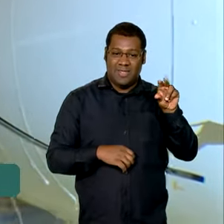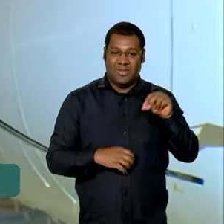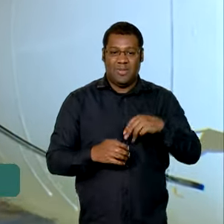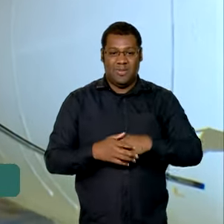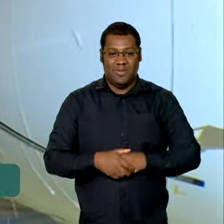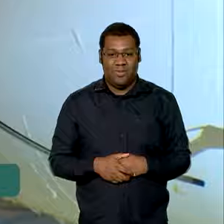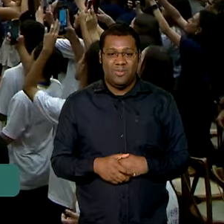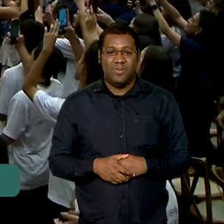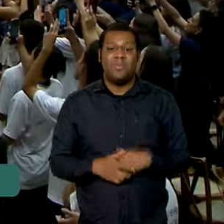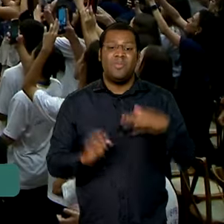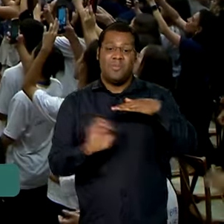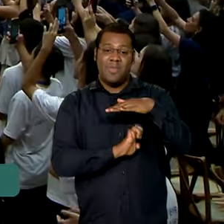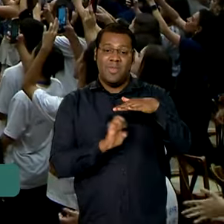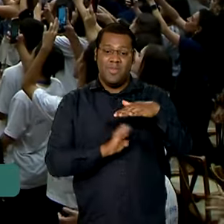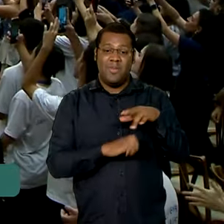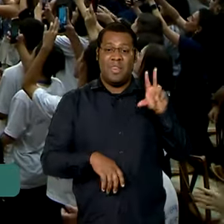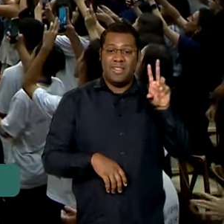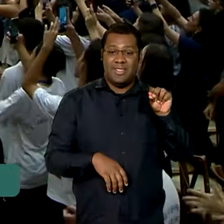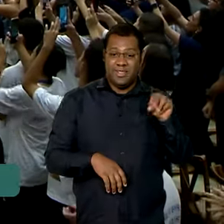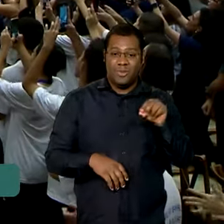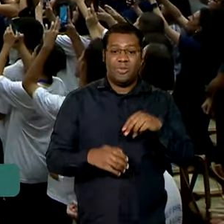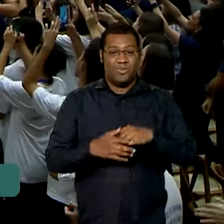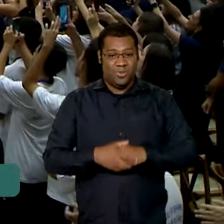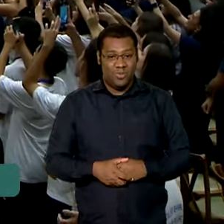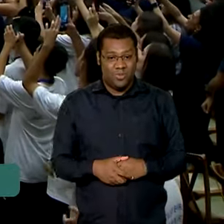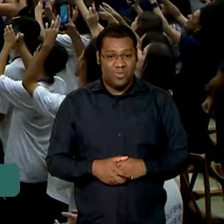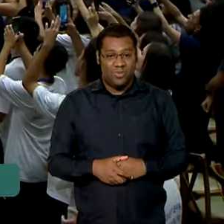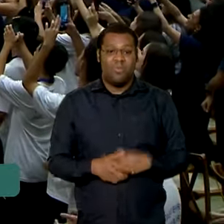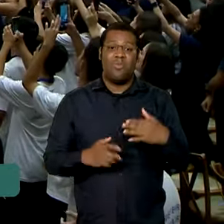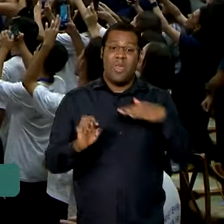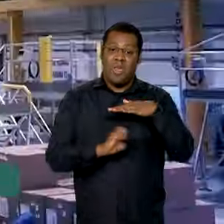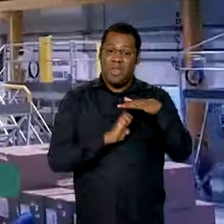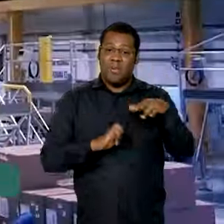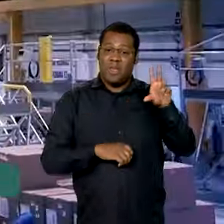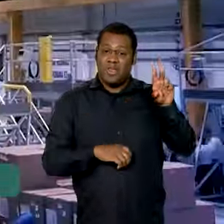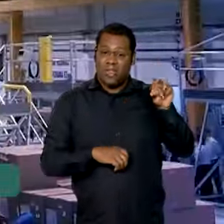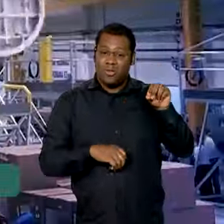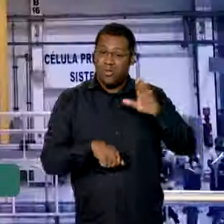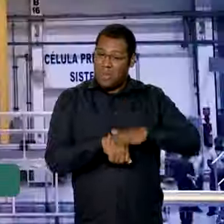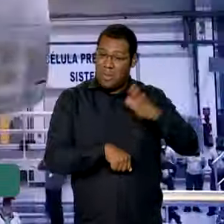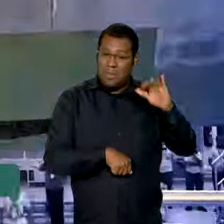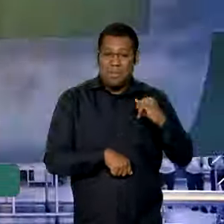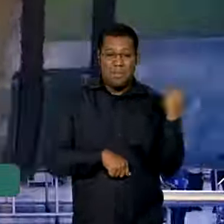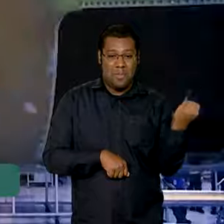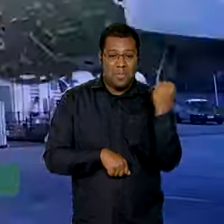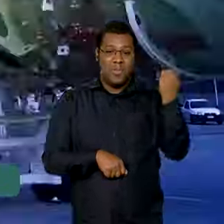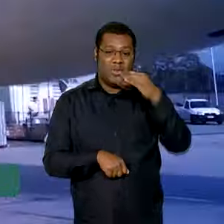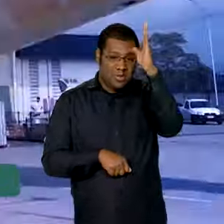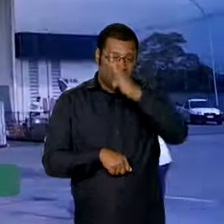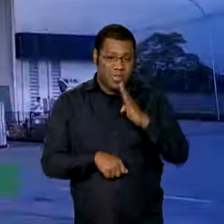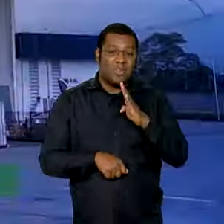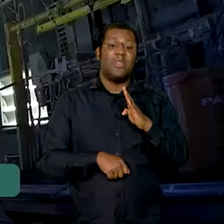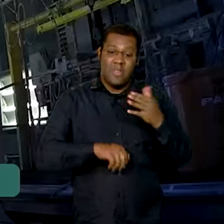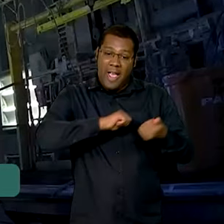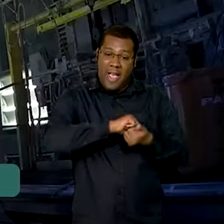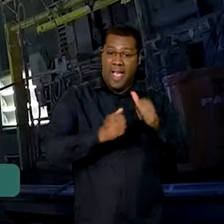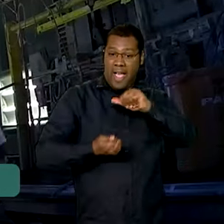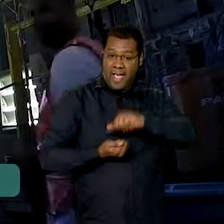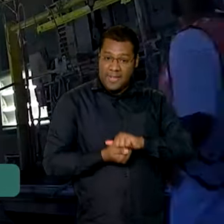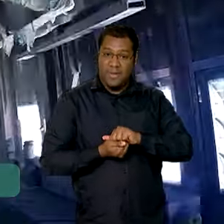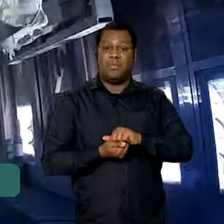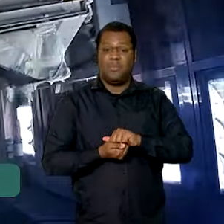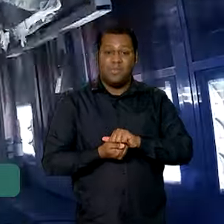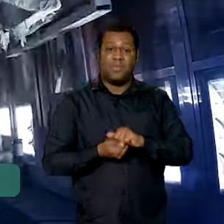A Azul é a única companhia aérea regular brasileira a operar os jatos comerciais de última